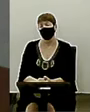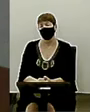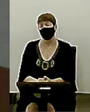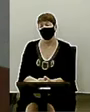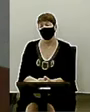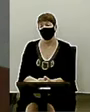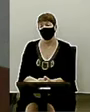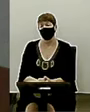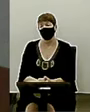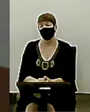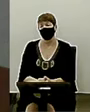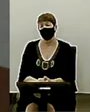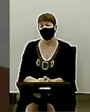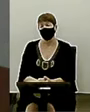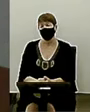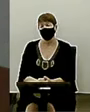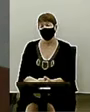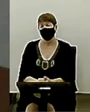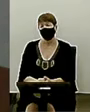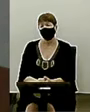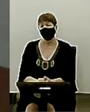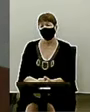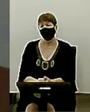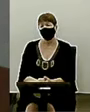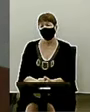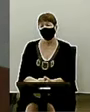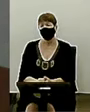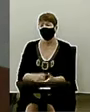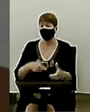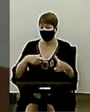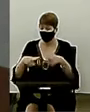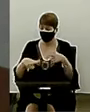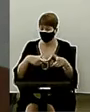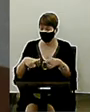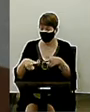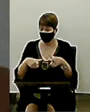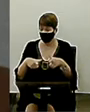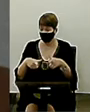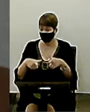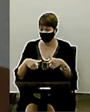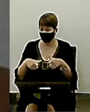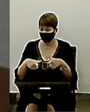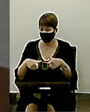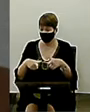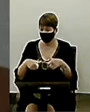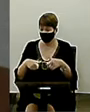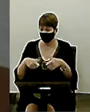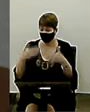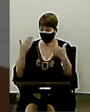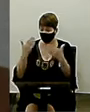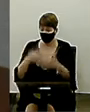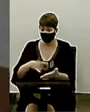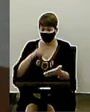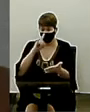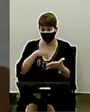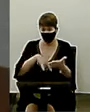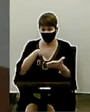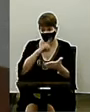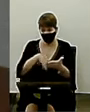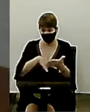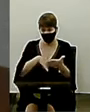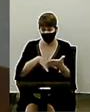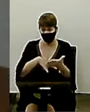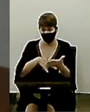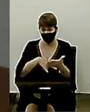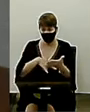O trabalho das missões... Aliás, a aprovação do documento Modus Operandi,